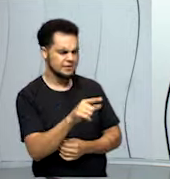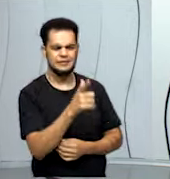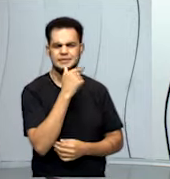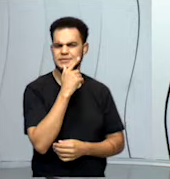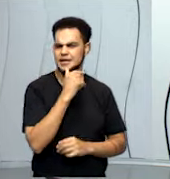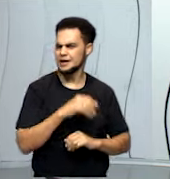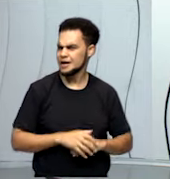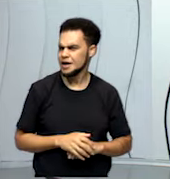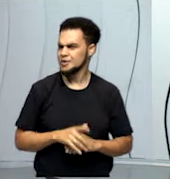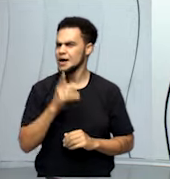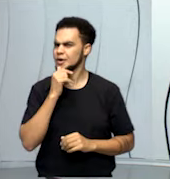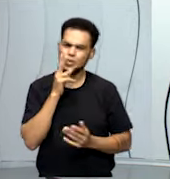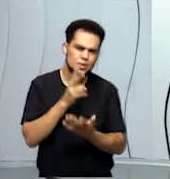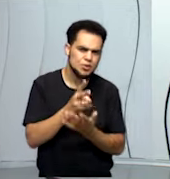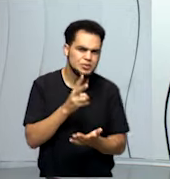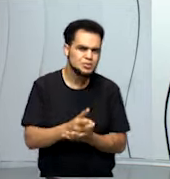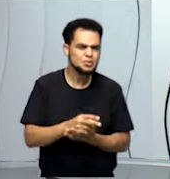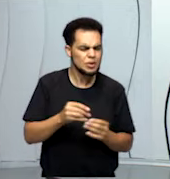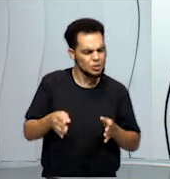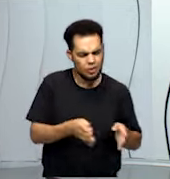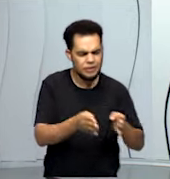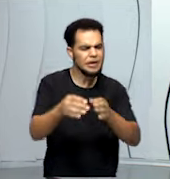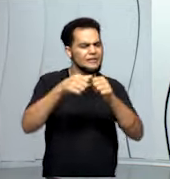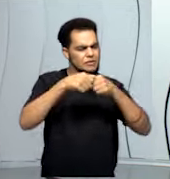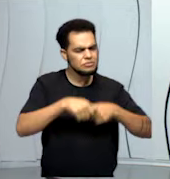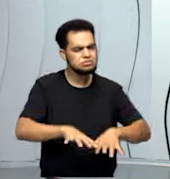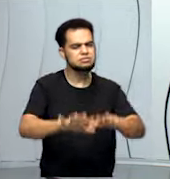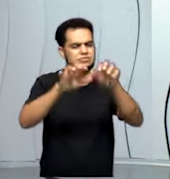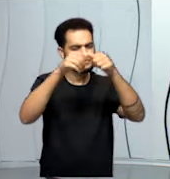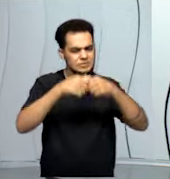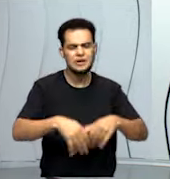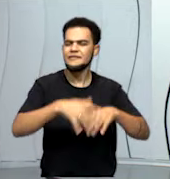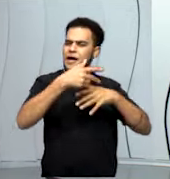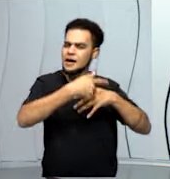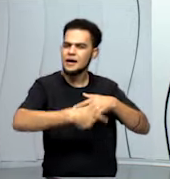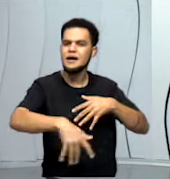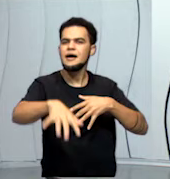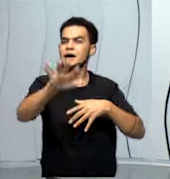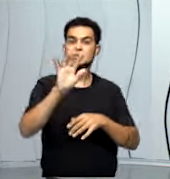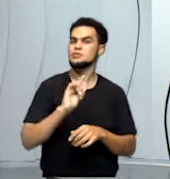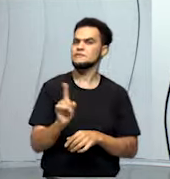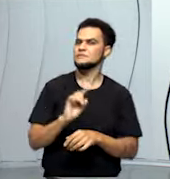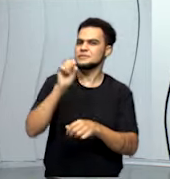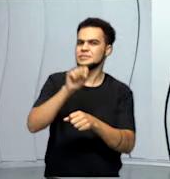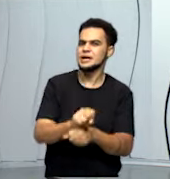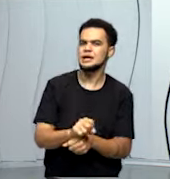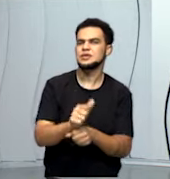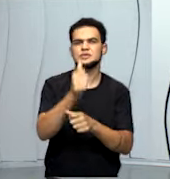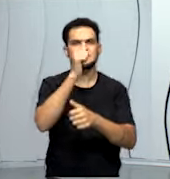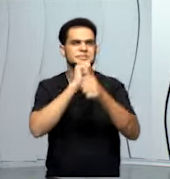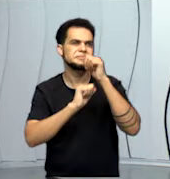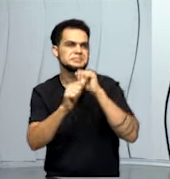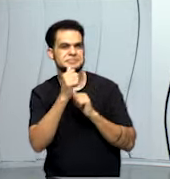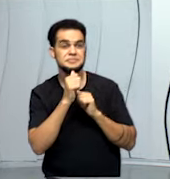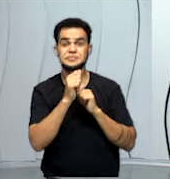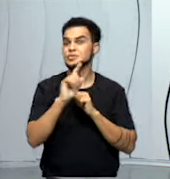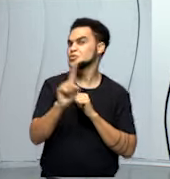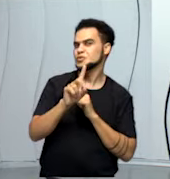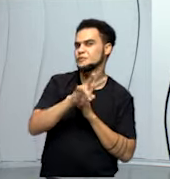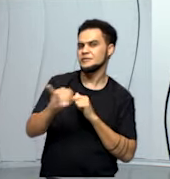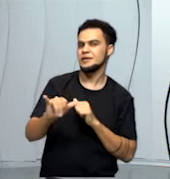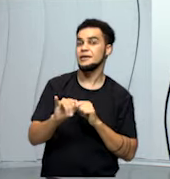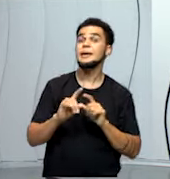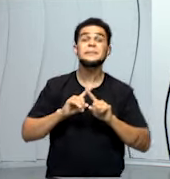A água continua no rio, ela vai continuar, ela não vai ser parada, a gente não está bebendo, a gente não está... Mas